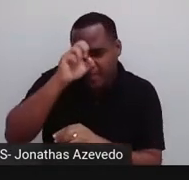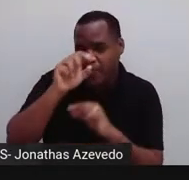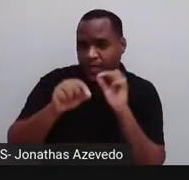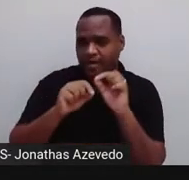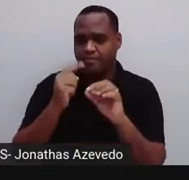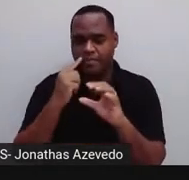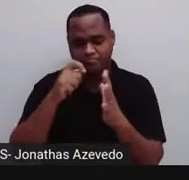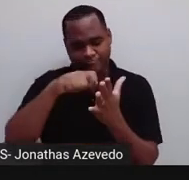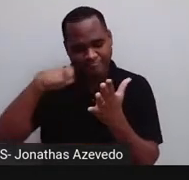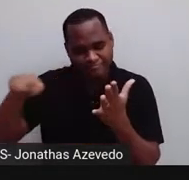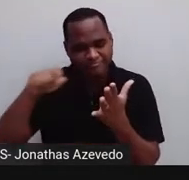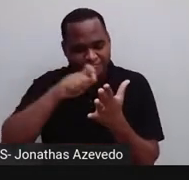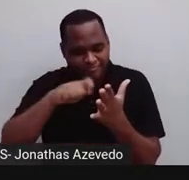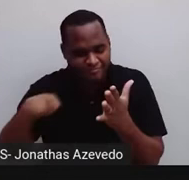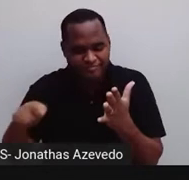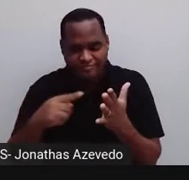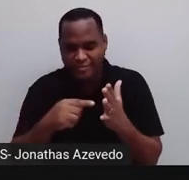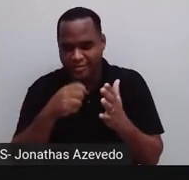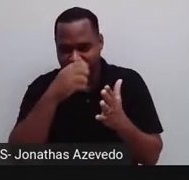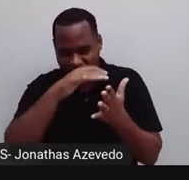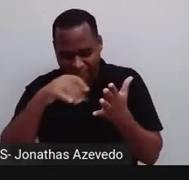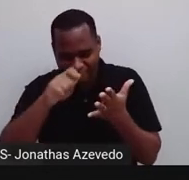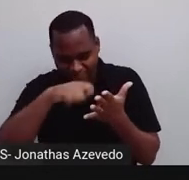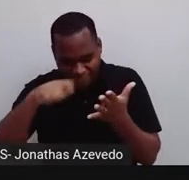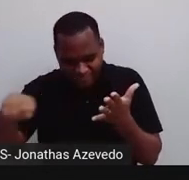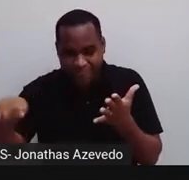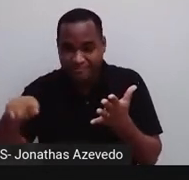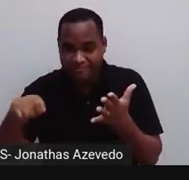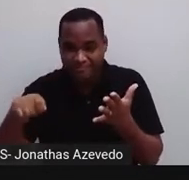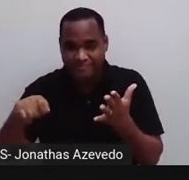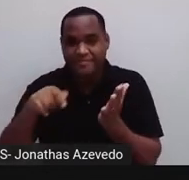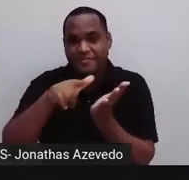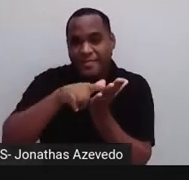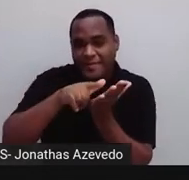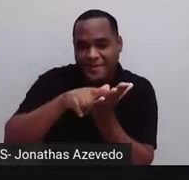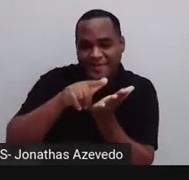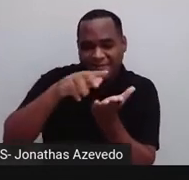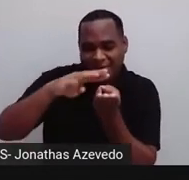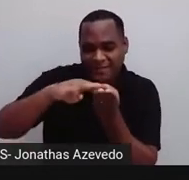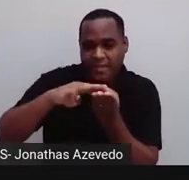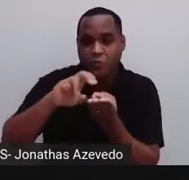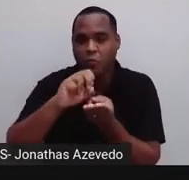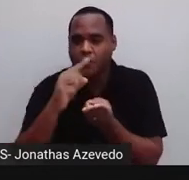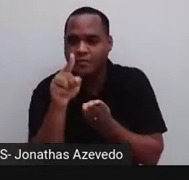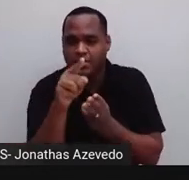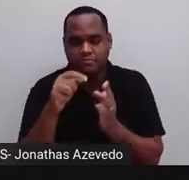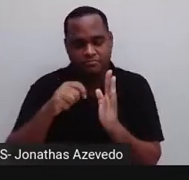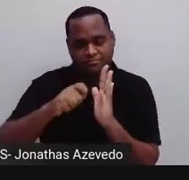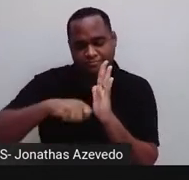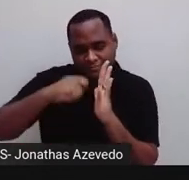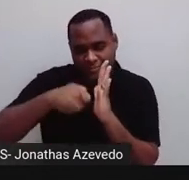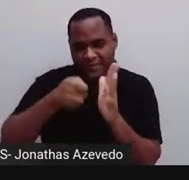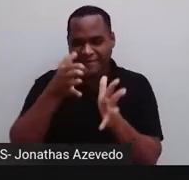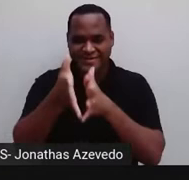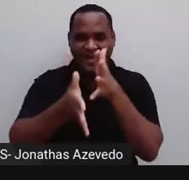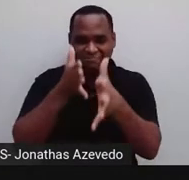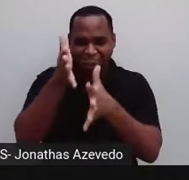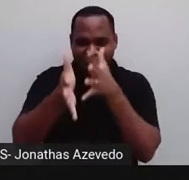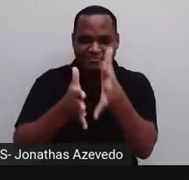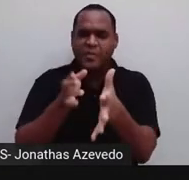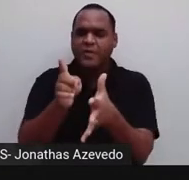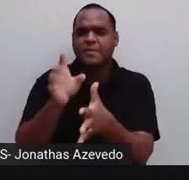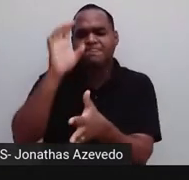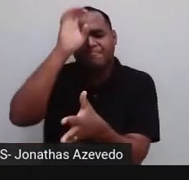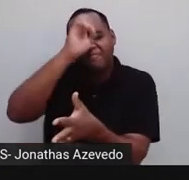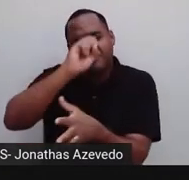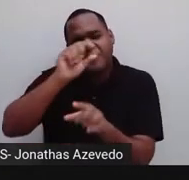vezes, né? A gente trazia também para que você gravasse um áudio comentando o que você aprendeu e tinha